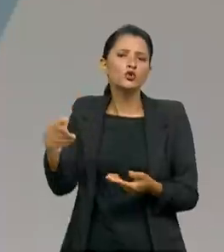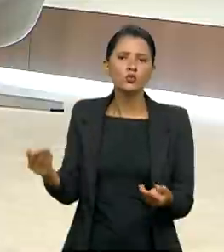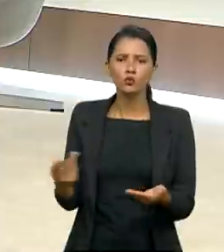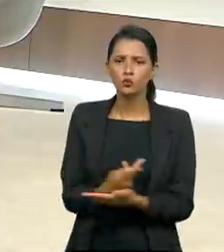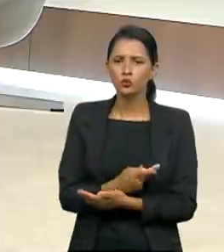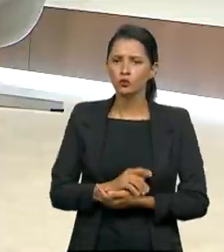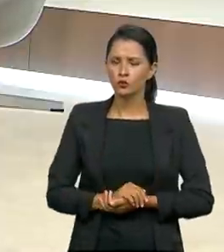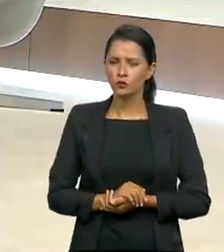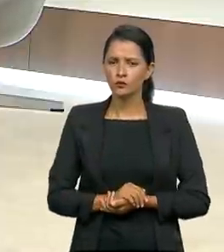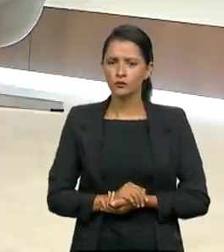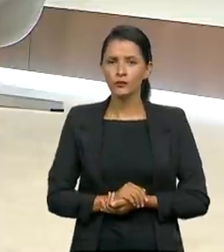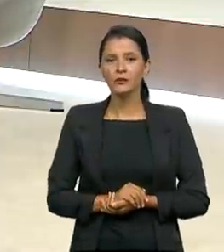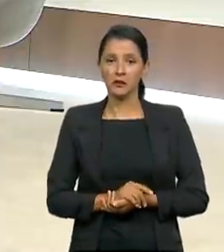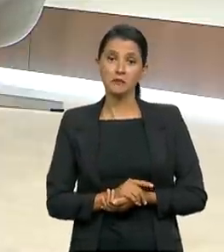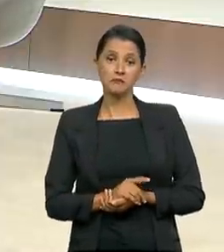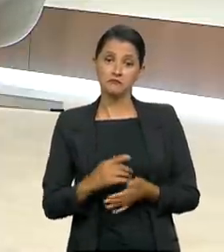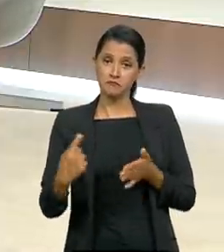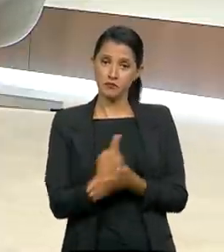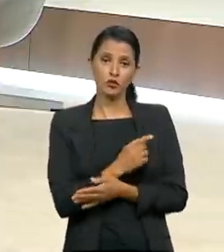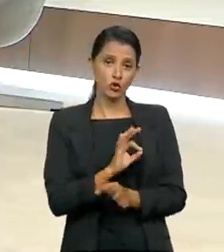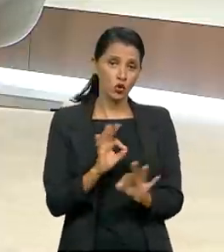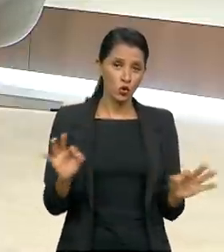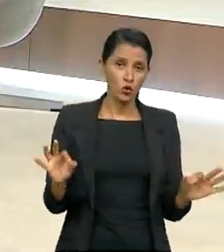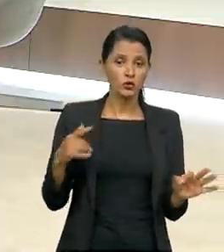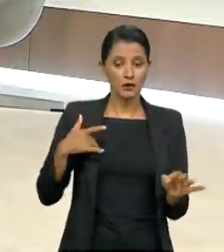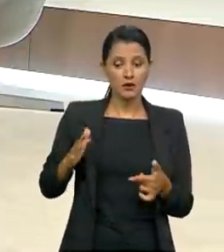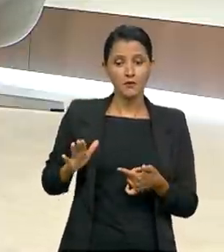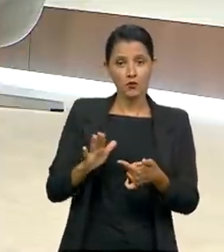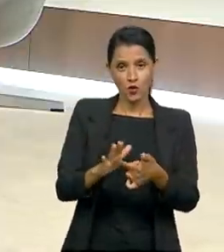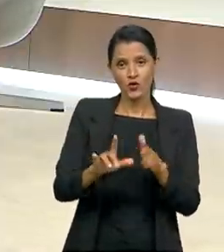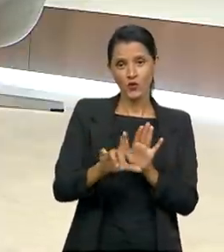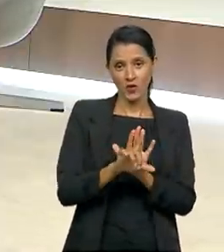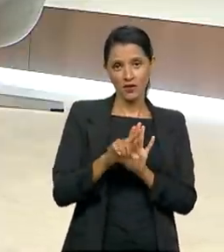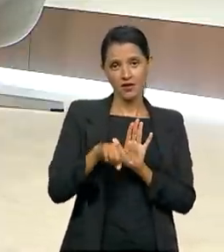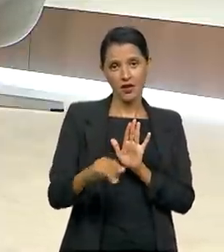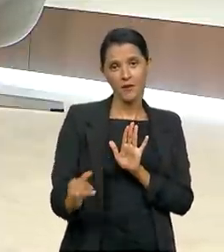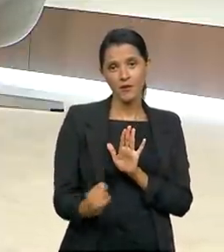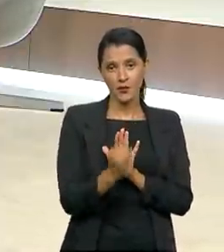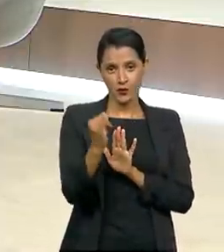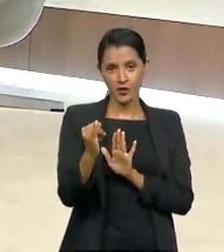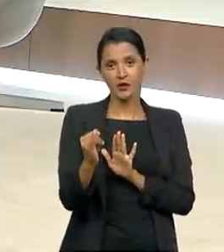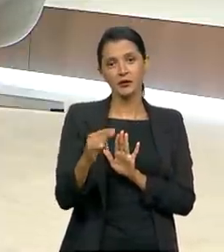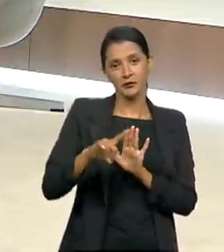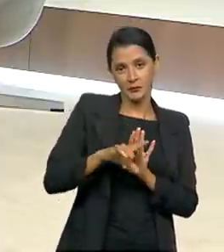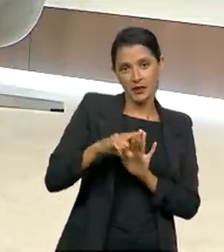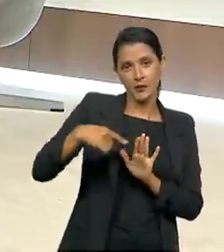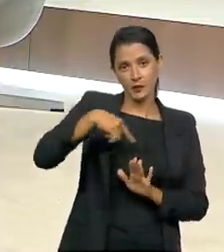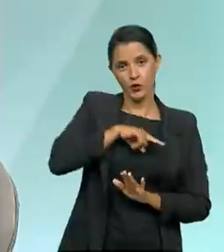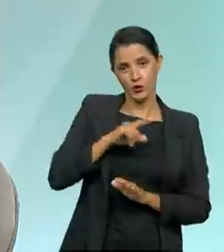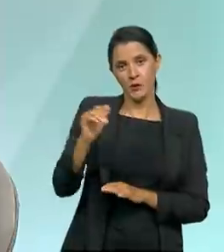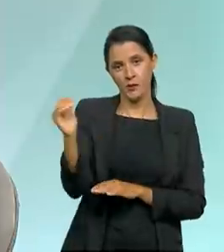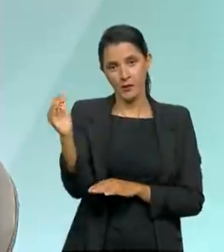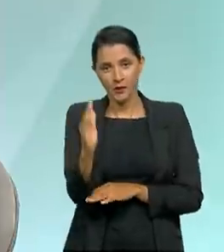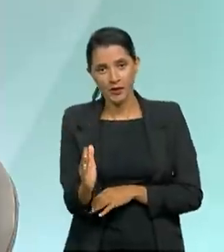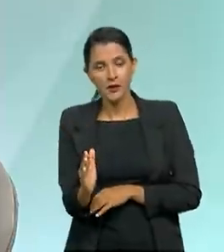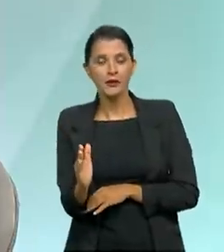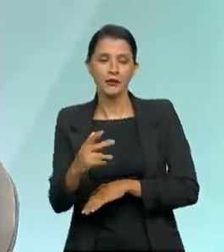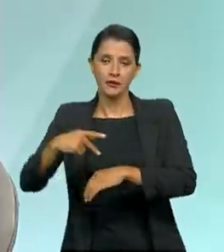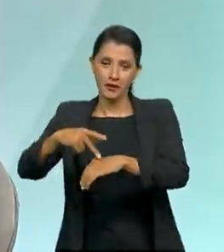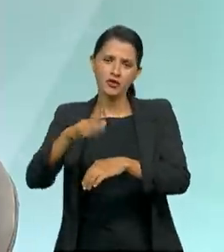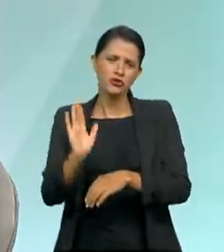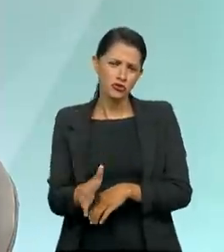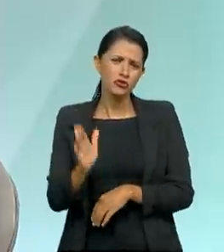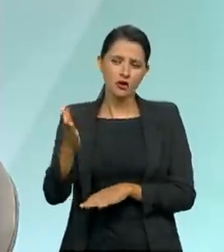ministro? Bem, excelente pergunta, porque ela traz aí uma lei importante para o nosso país, uma lei que já havia sido